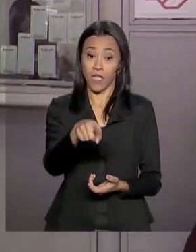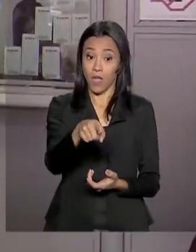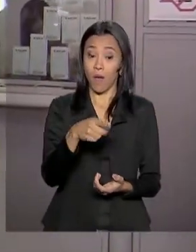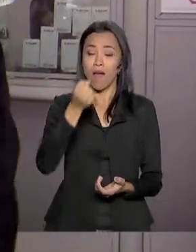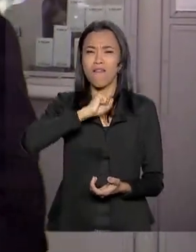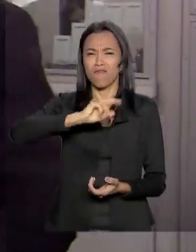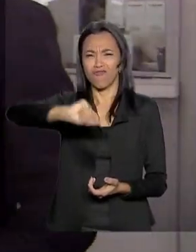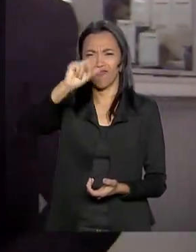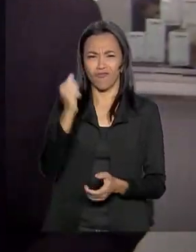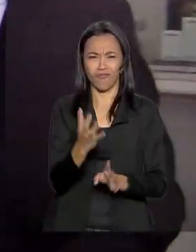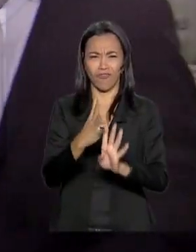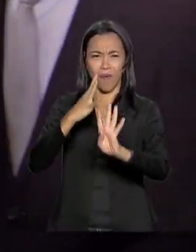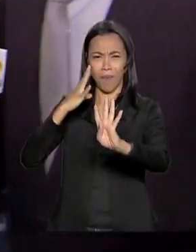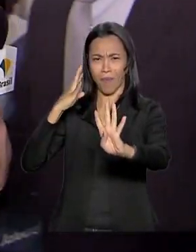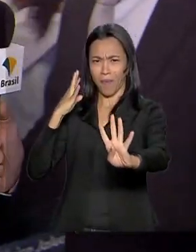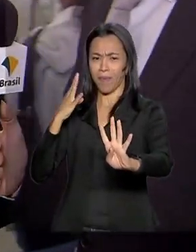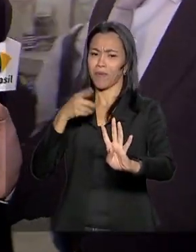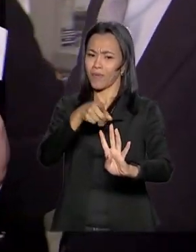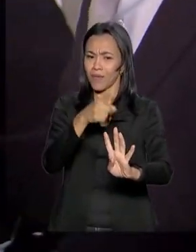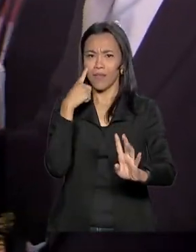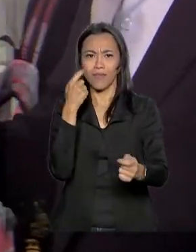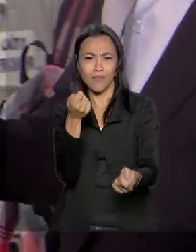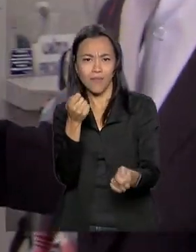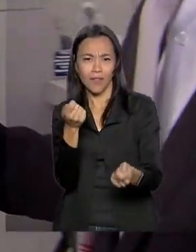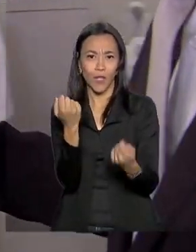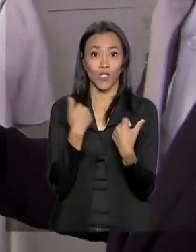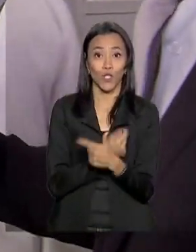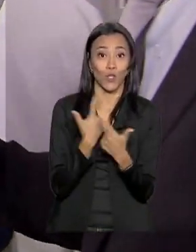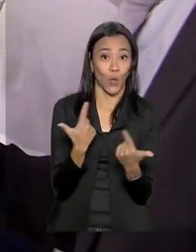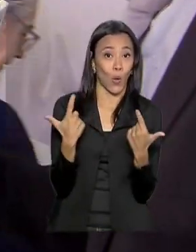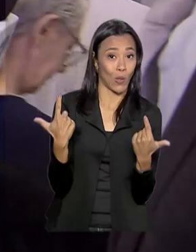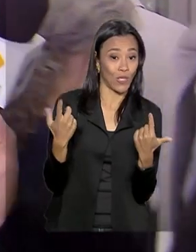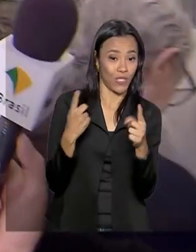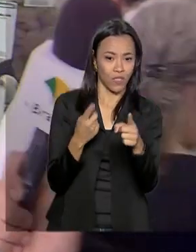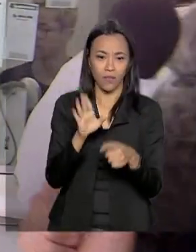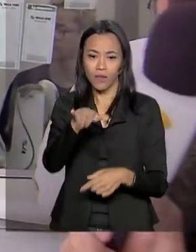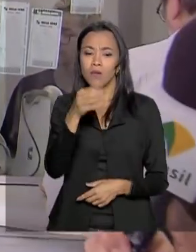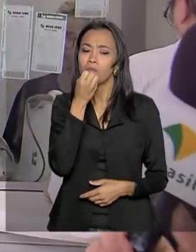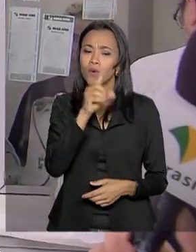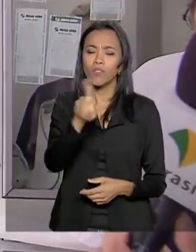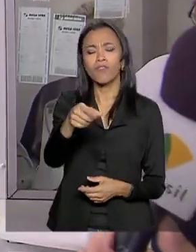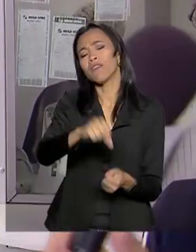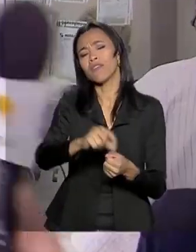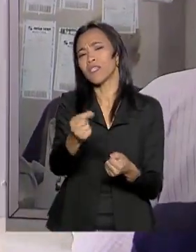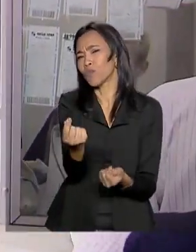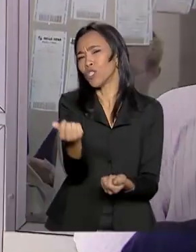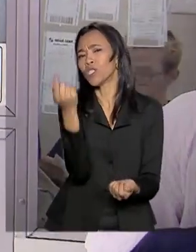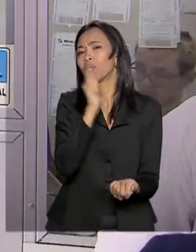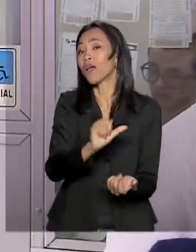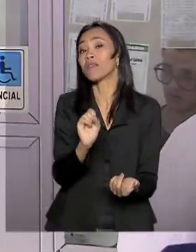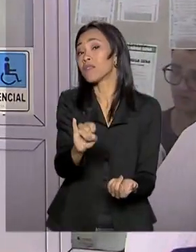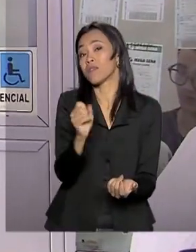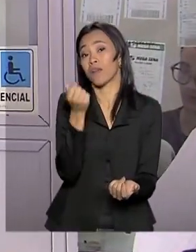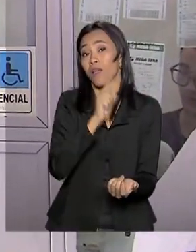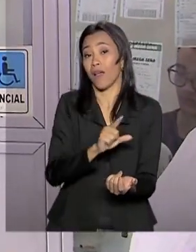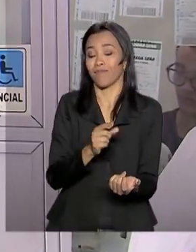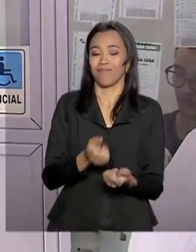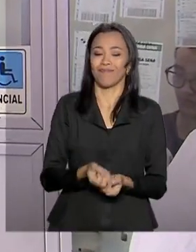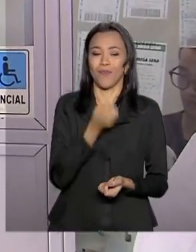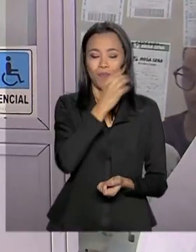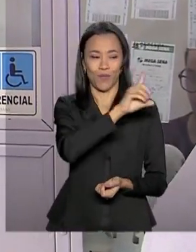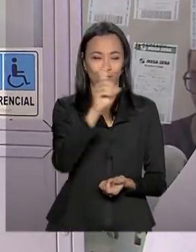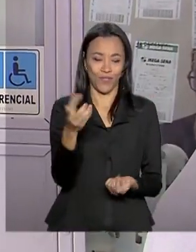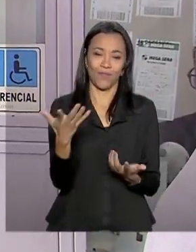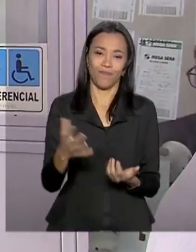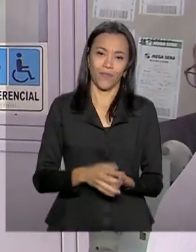fila está até que bastante grande, muita gente tentando a sorte aqui. E aí, amigo, bom dia! O vai fazer com todo esse dinheiro se ganhar? Bom dia, bom dia a todos.